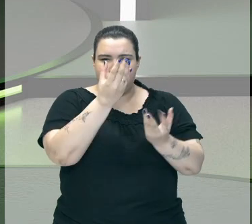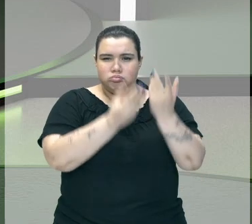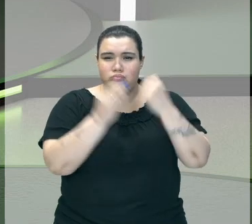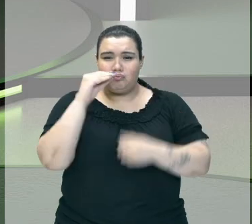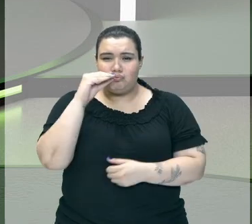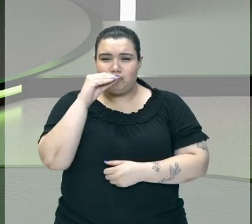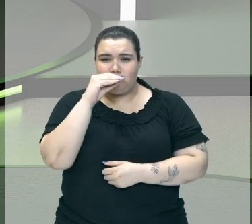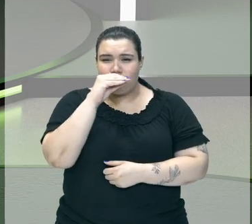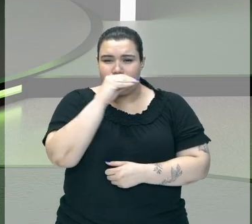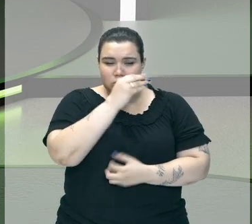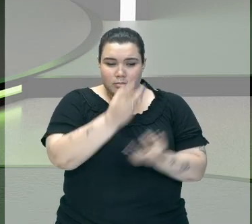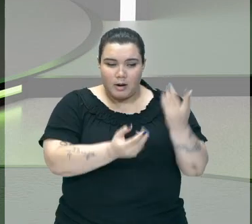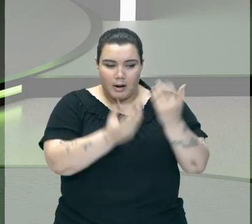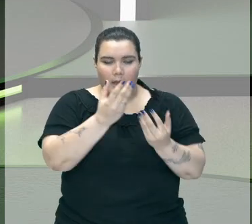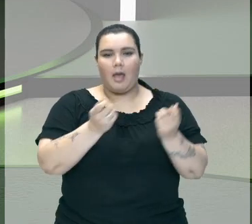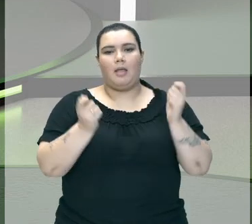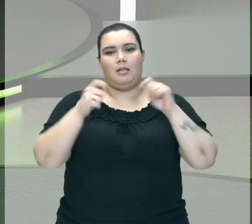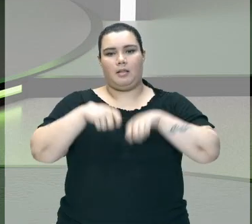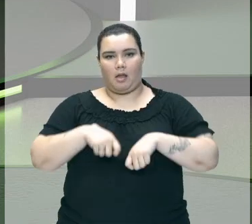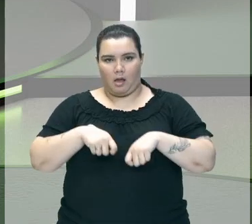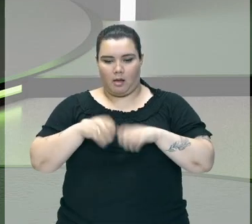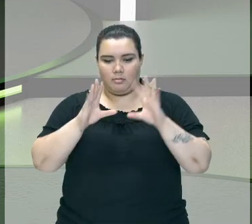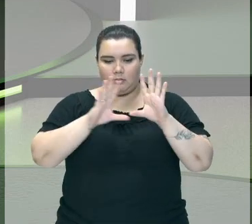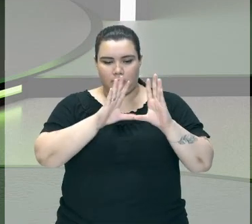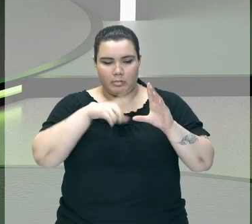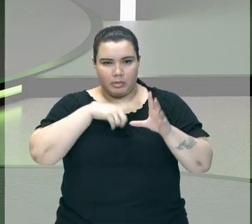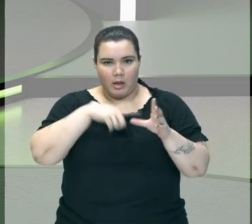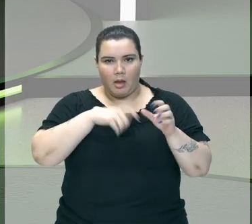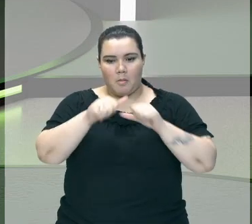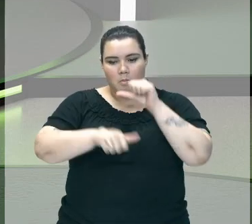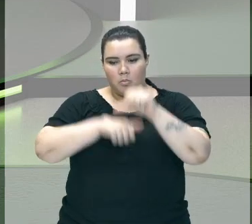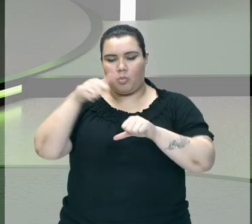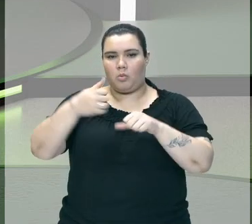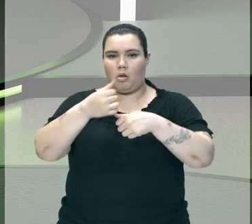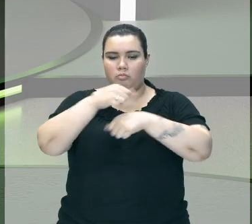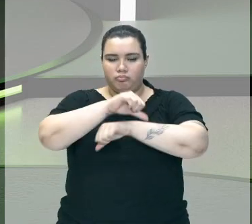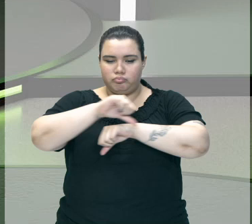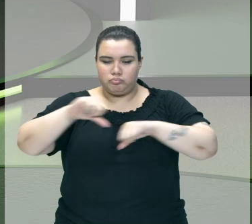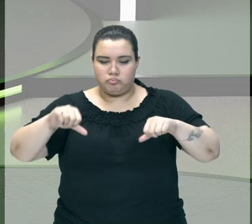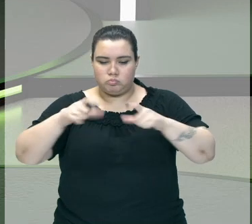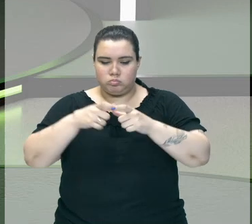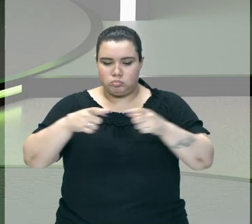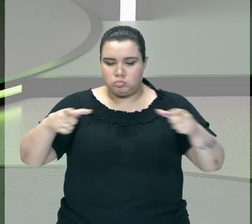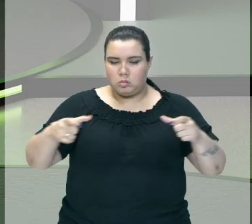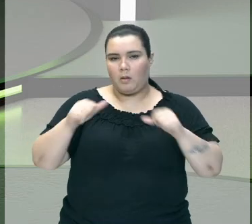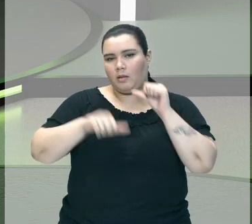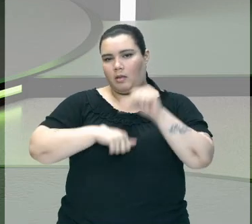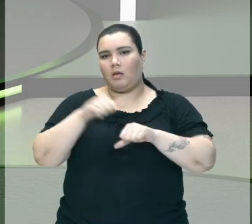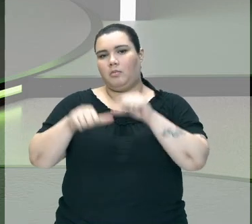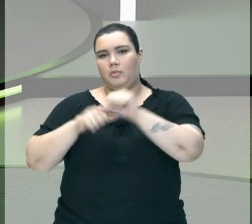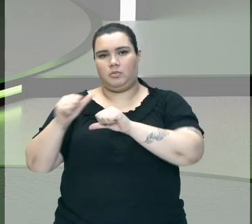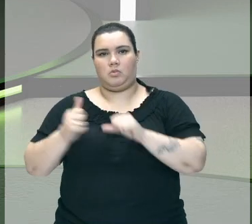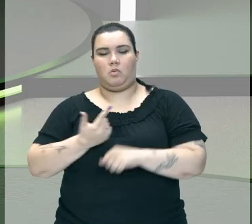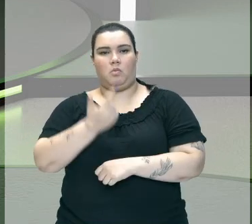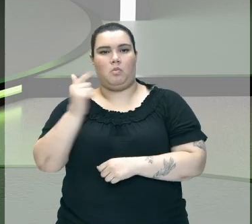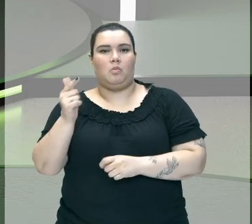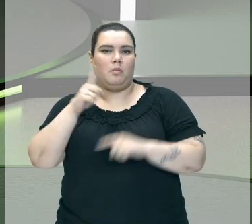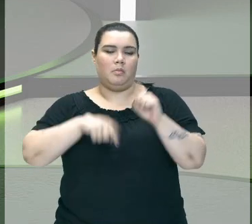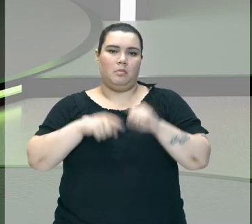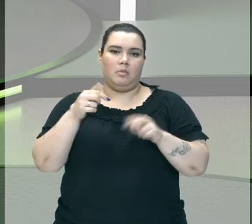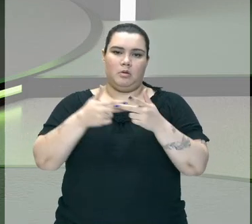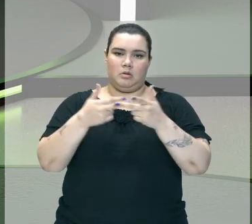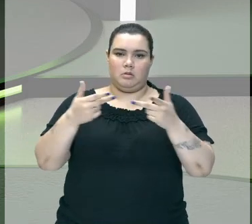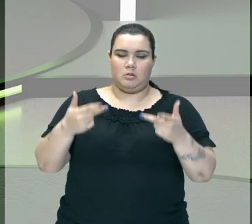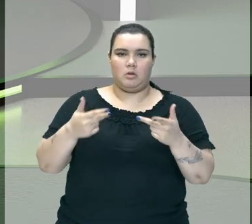Possa separar E aí a partir disso A gente consegue Transformar em outros Materiais Juntar com outros Materiais Como o